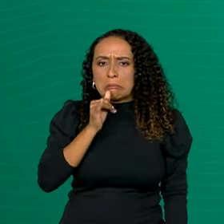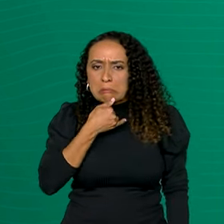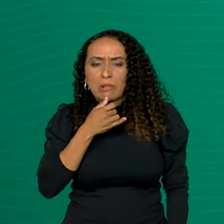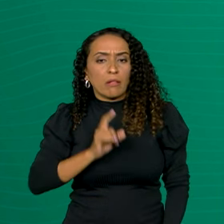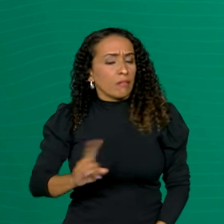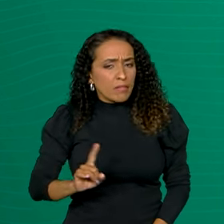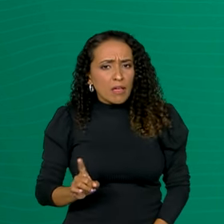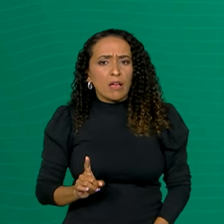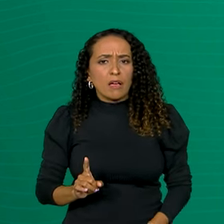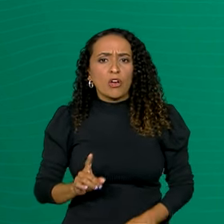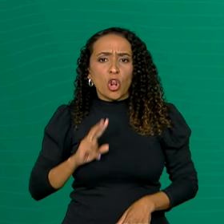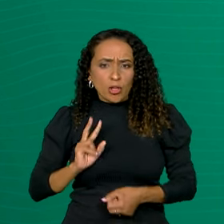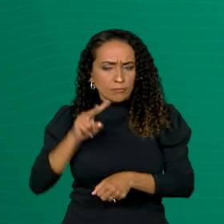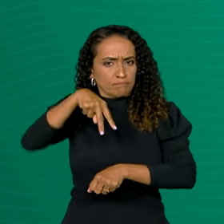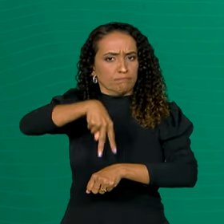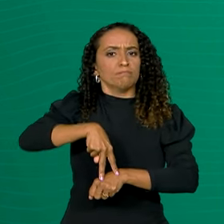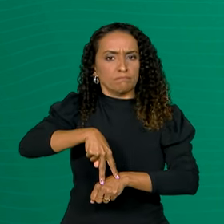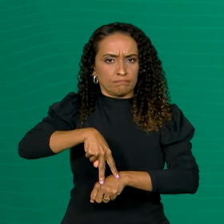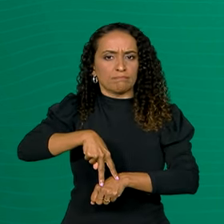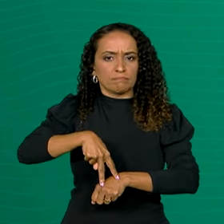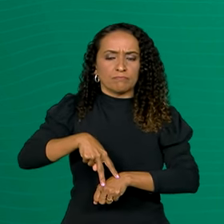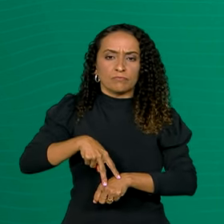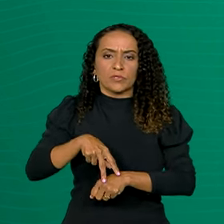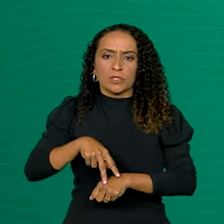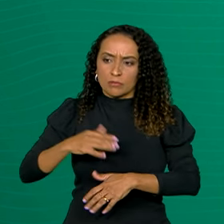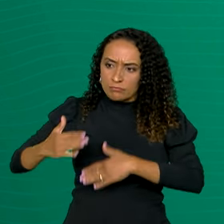sermos os atores desse processo.